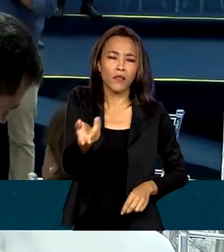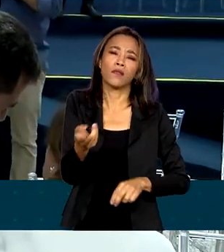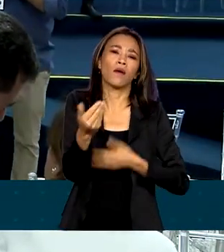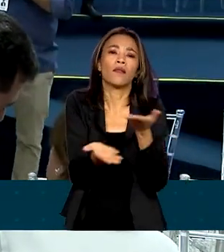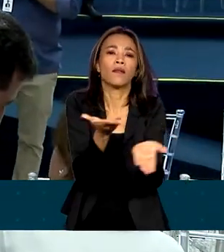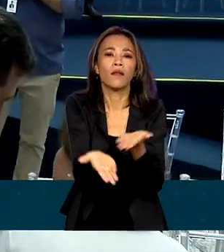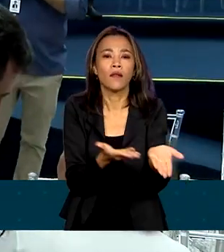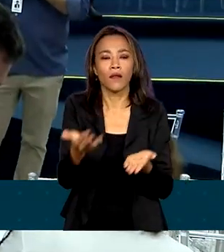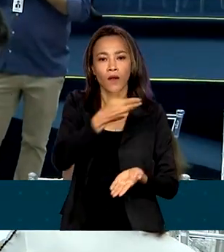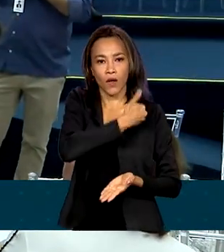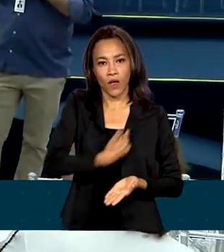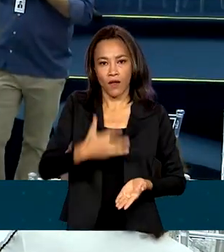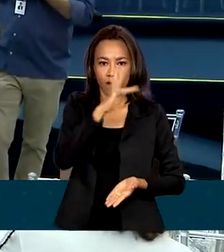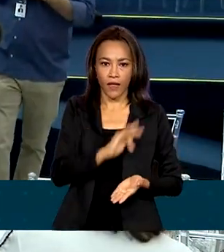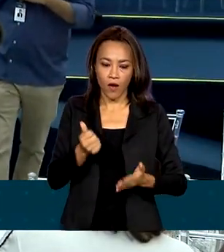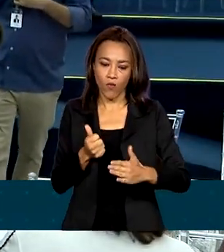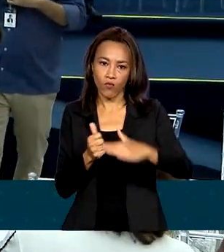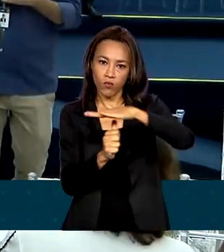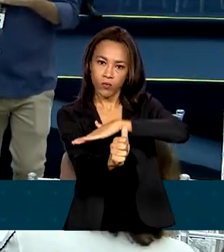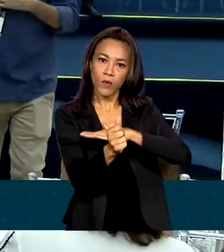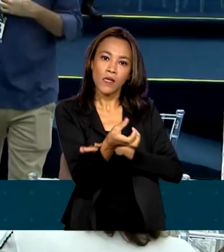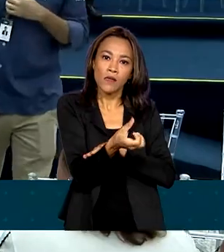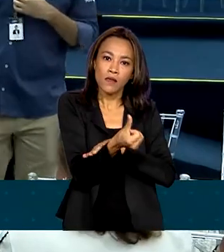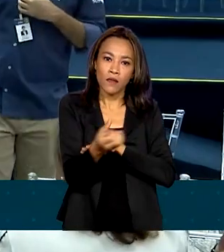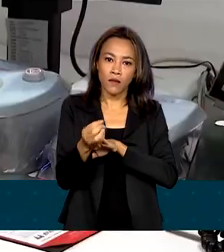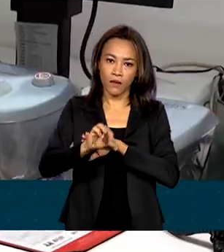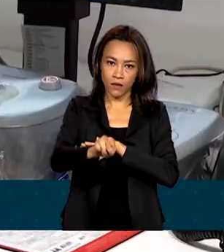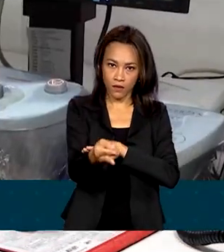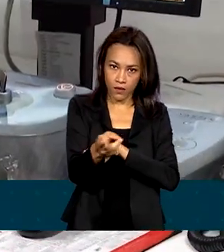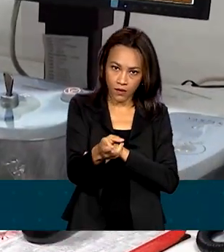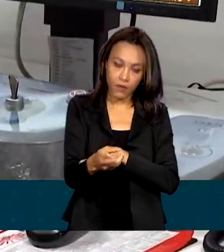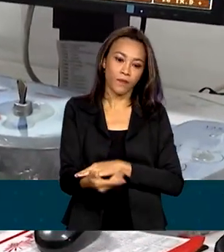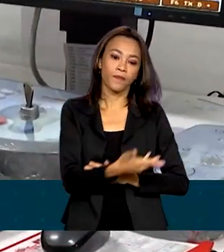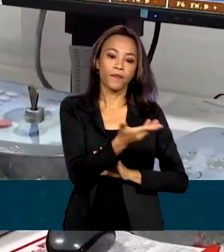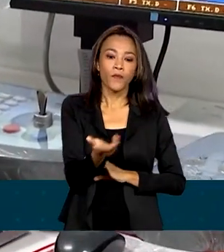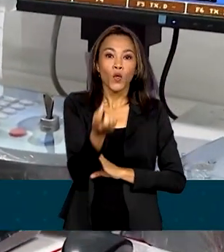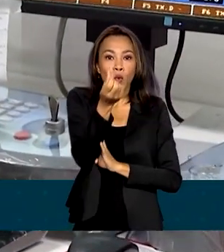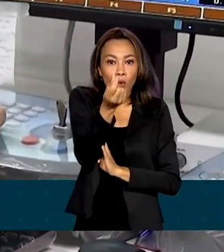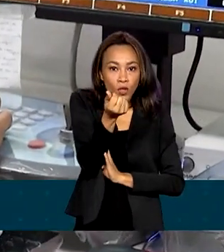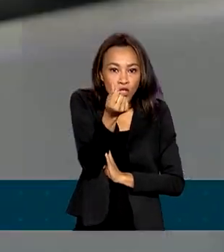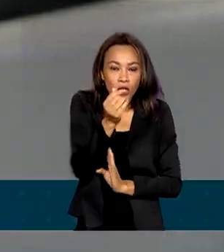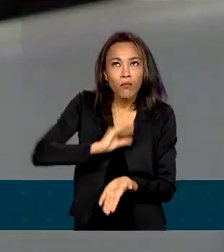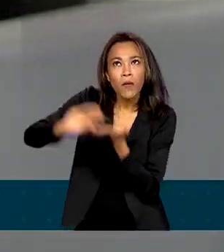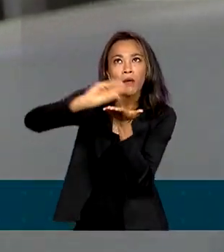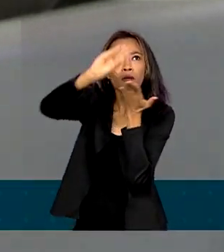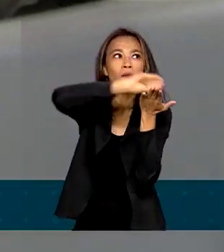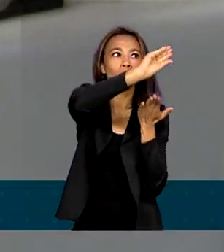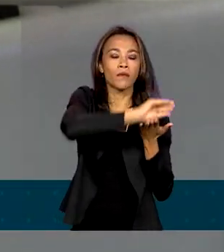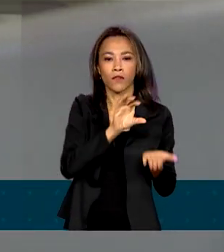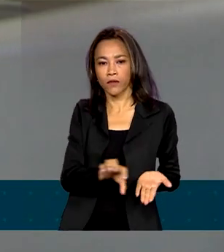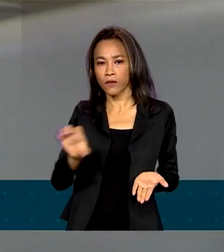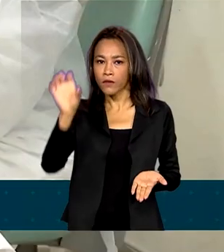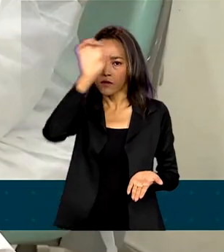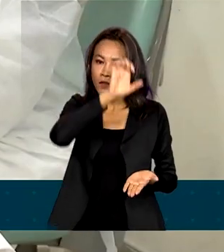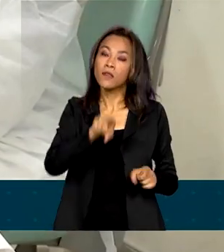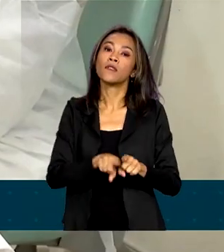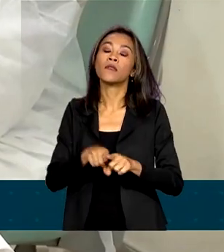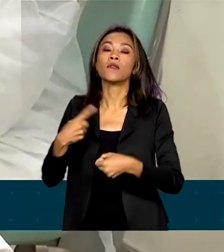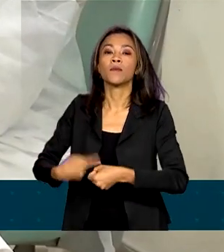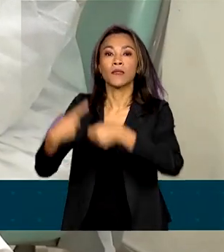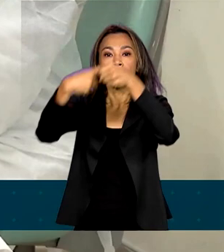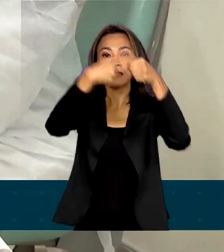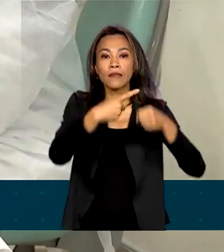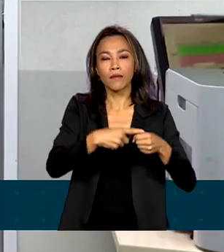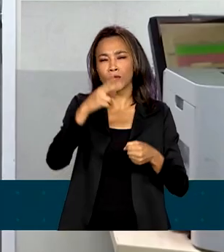federal vai investir 600 milhões de reais. O dinheiro vai ser distribuído para estados e municípios de todas as